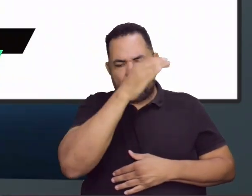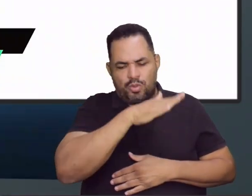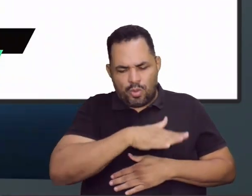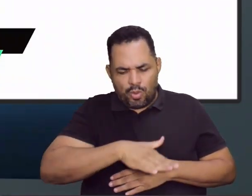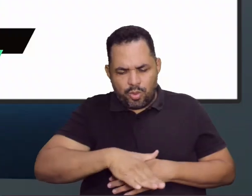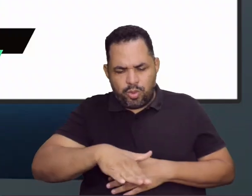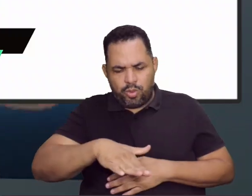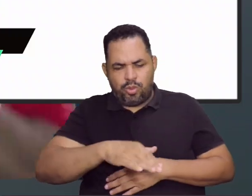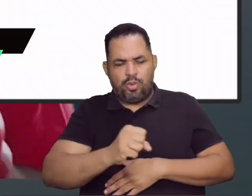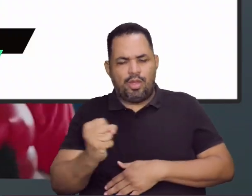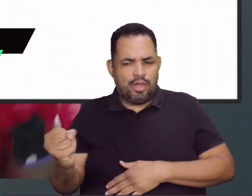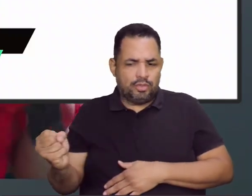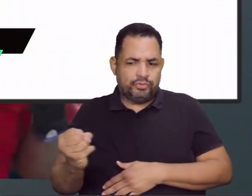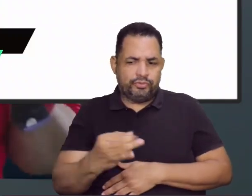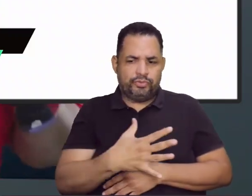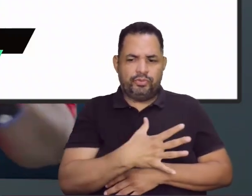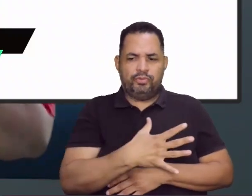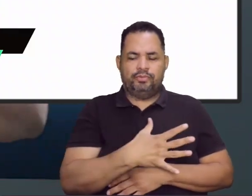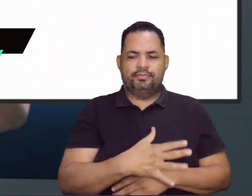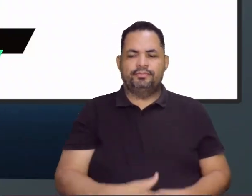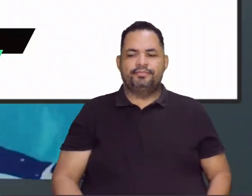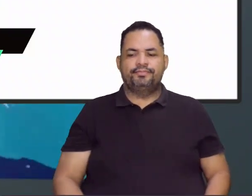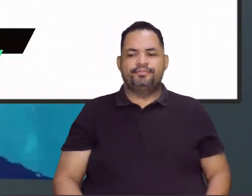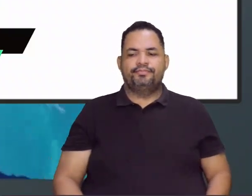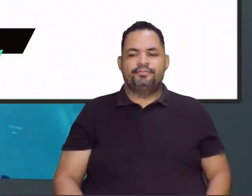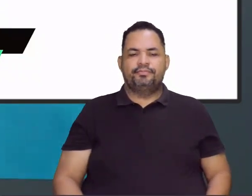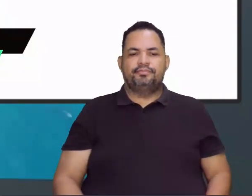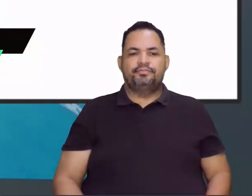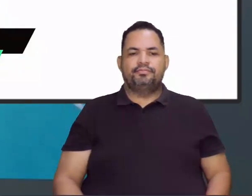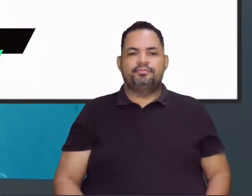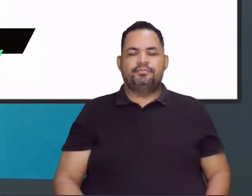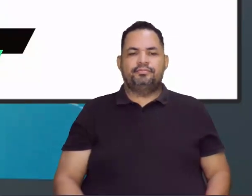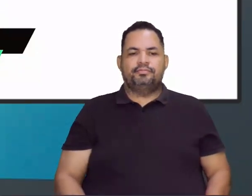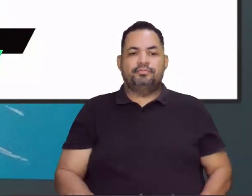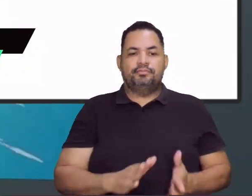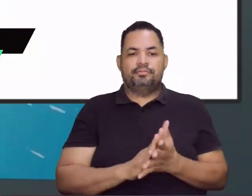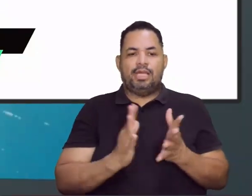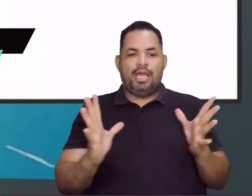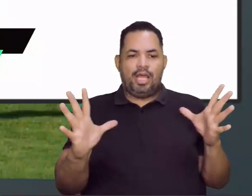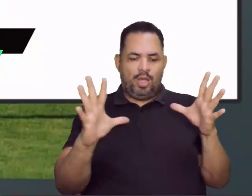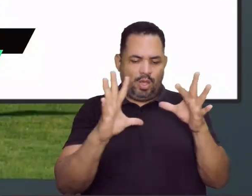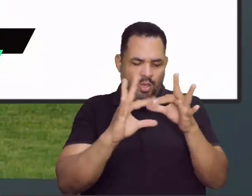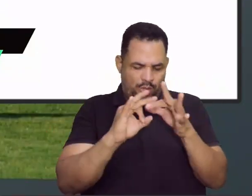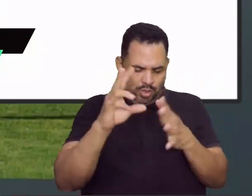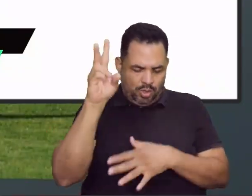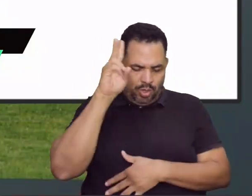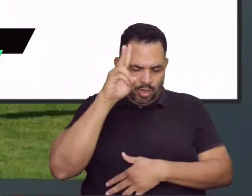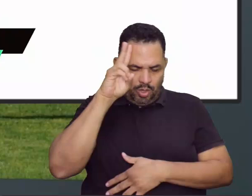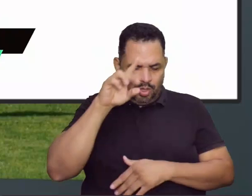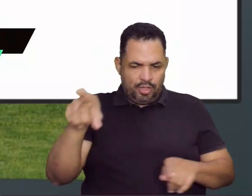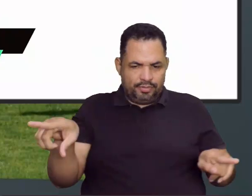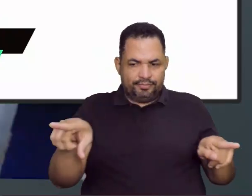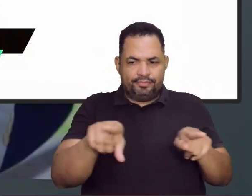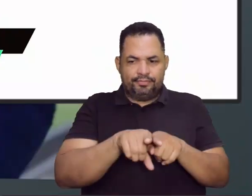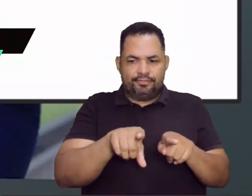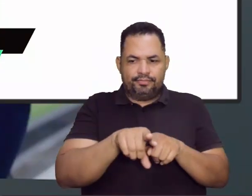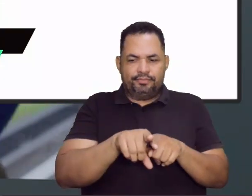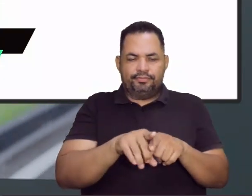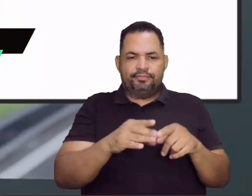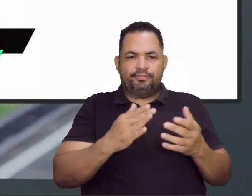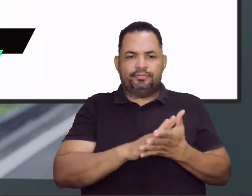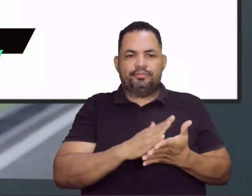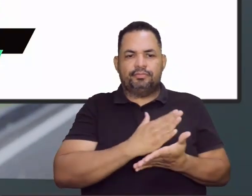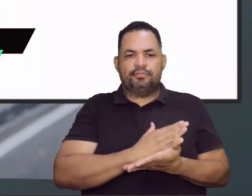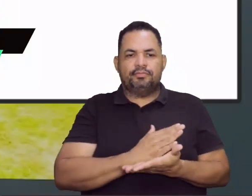adolescentes, né? Vocês ainda estão nessa fase, né? Que vem aí de um contexto histórico também, tá bom? E aí